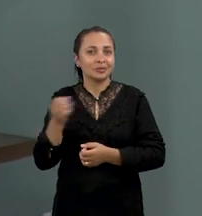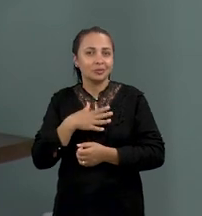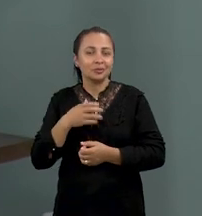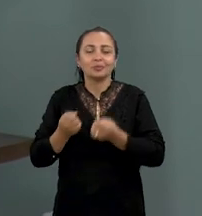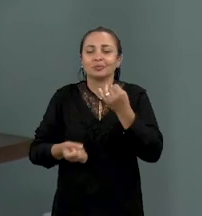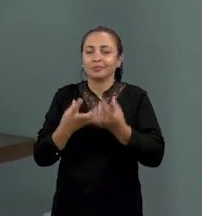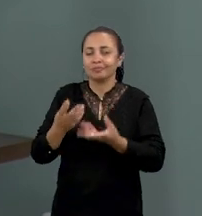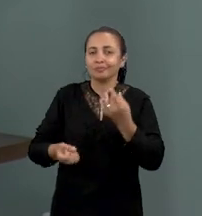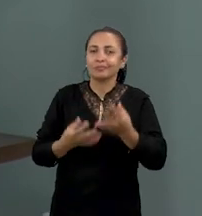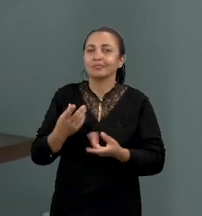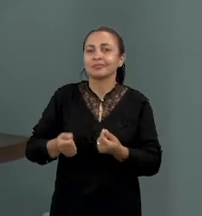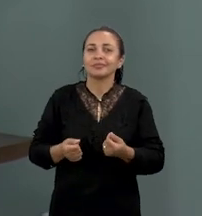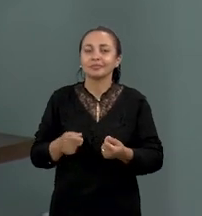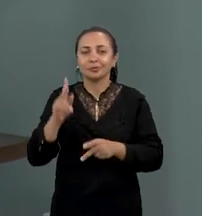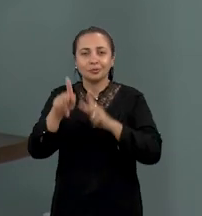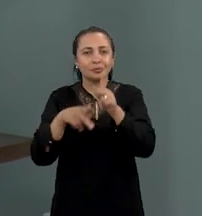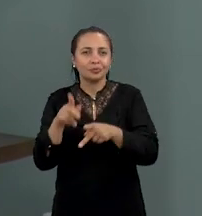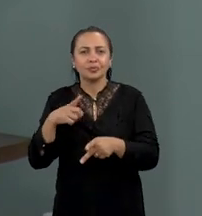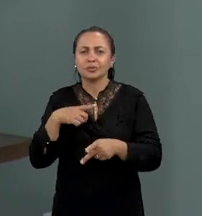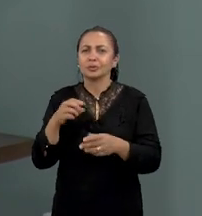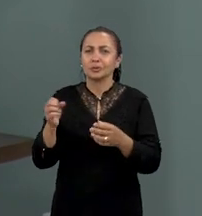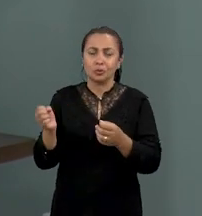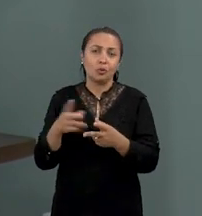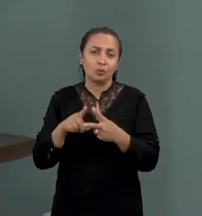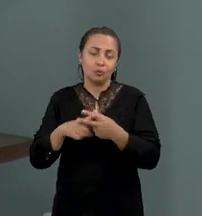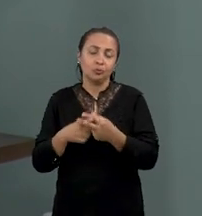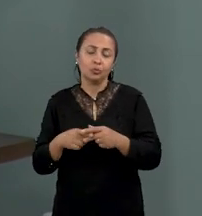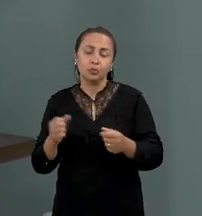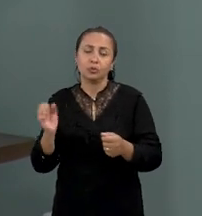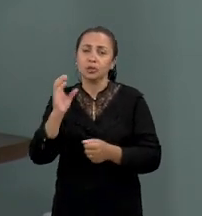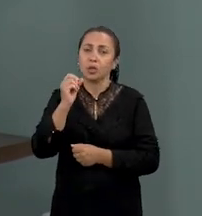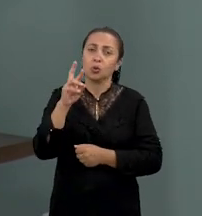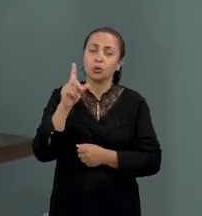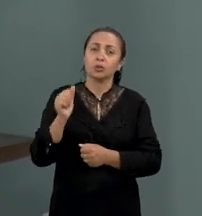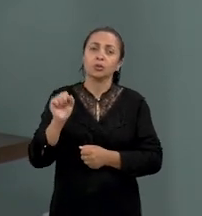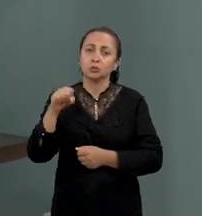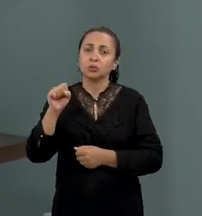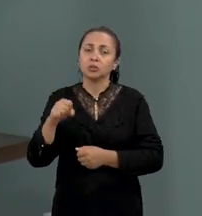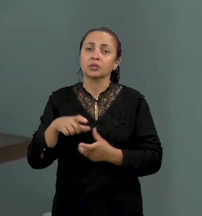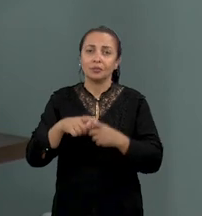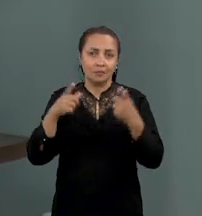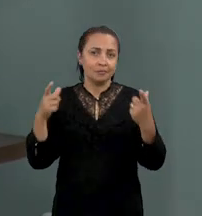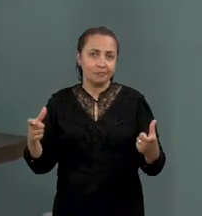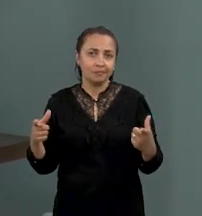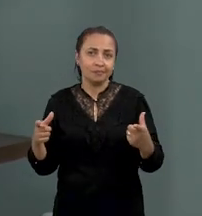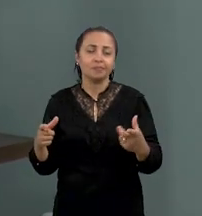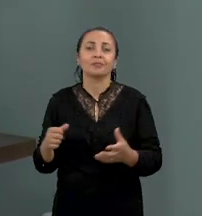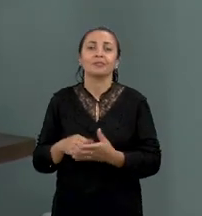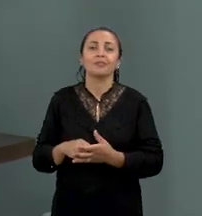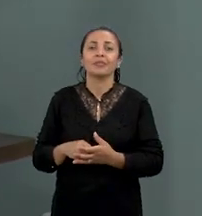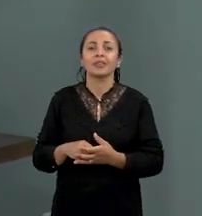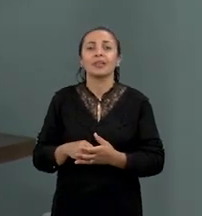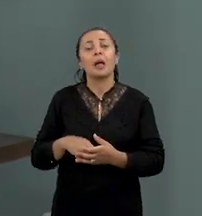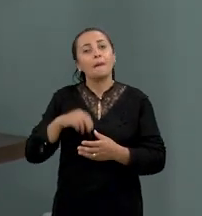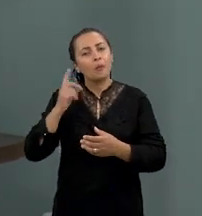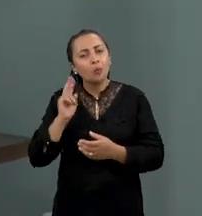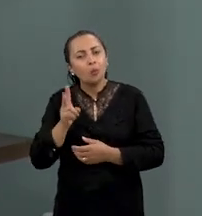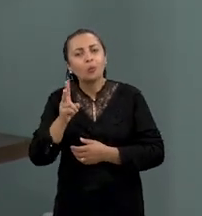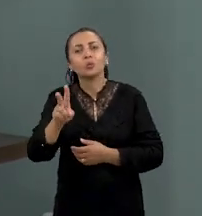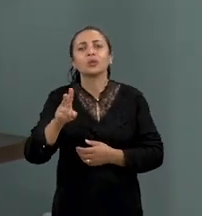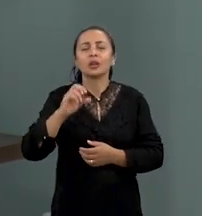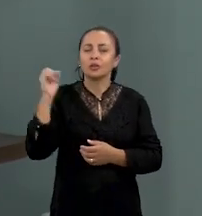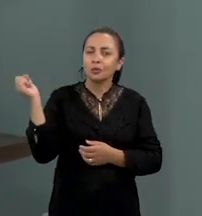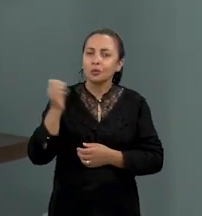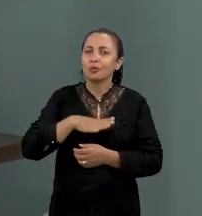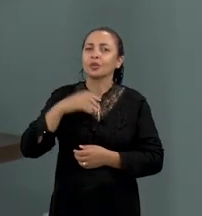Há novos poetas populares, há novos produtores de literatura de cordel, sim. Então, eu acho que esse panorama vem, sim, se